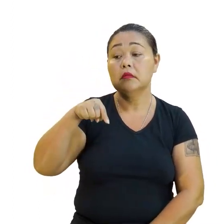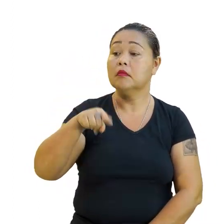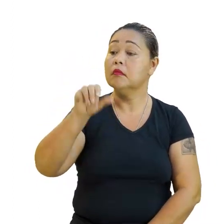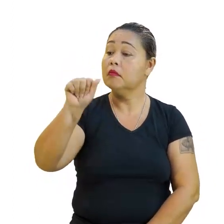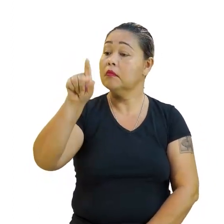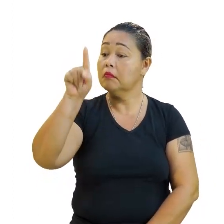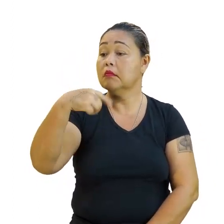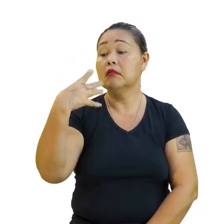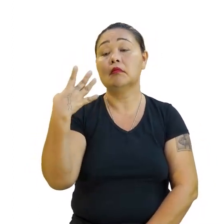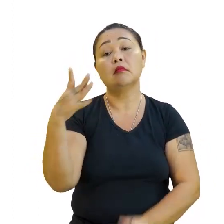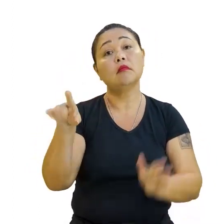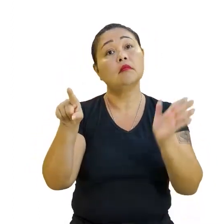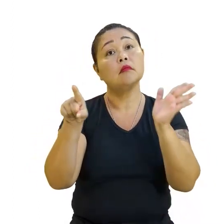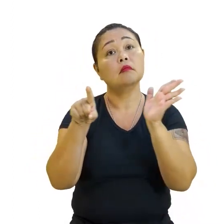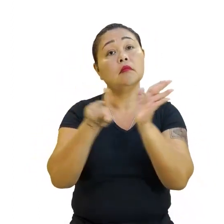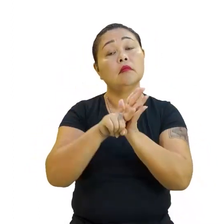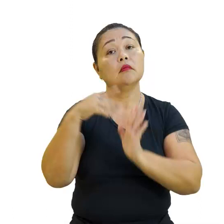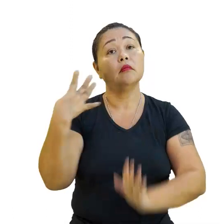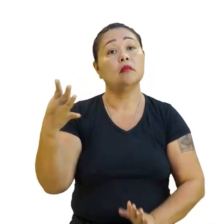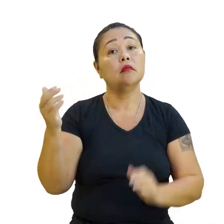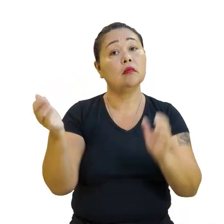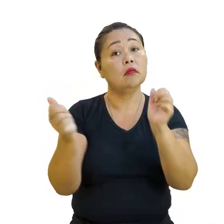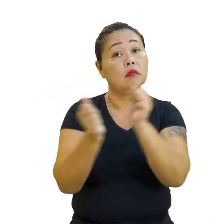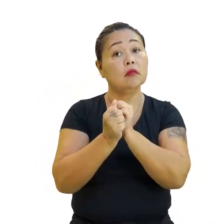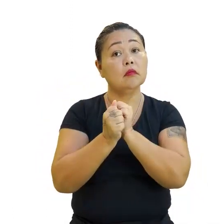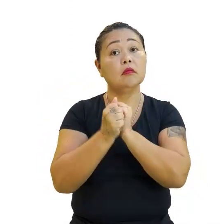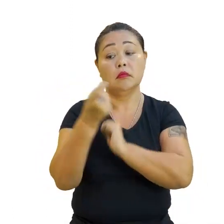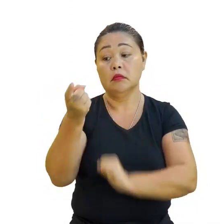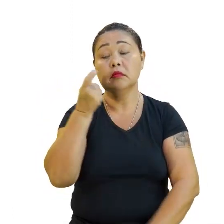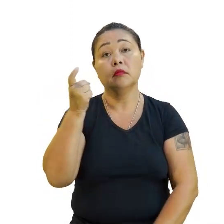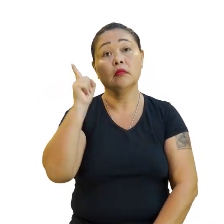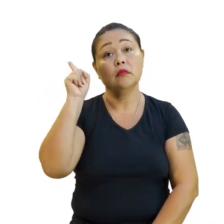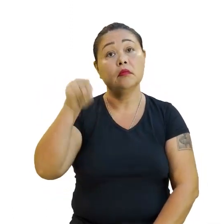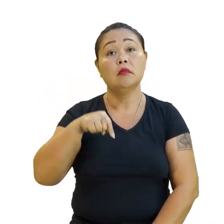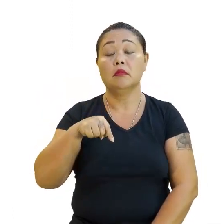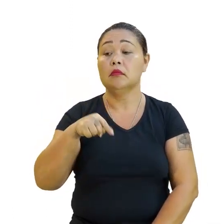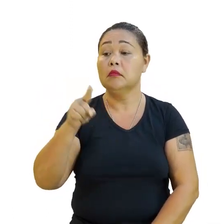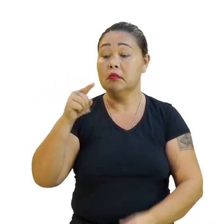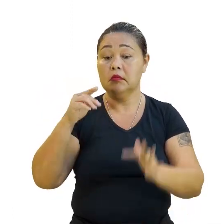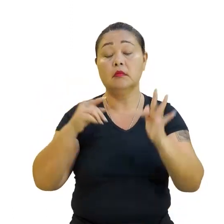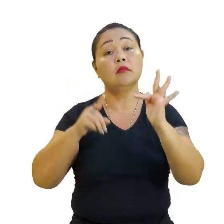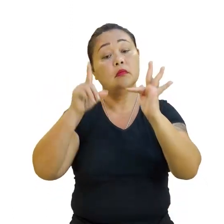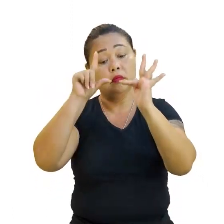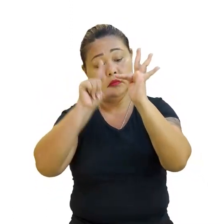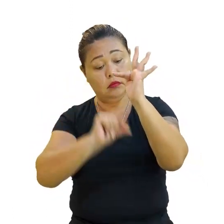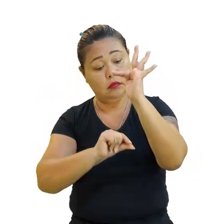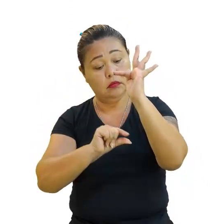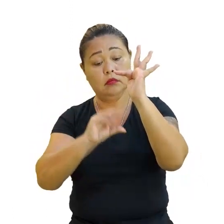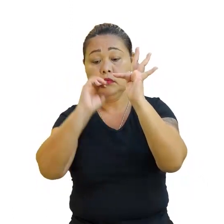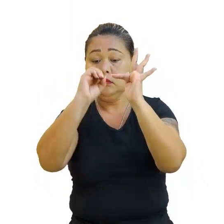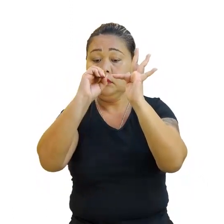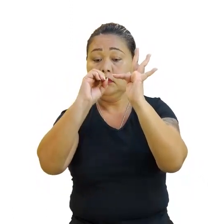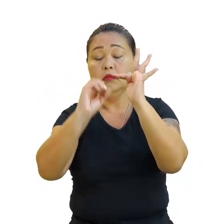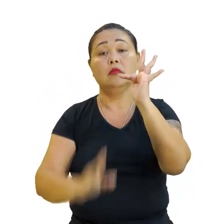quem está sempre grudadinho no x, né? Esse A é negativo. que zero. Então, ela é